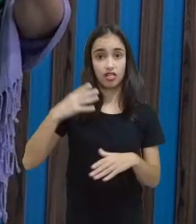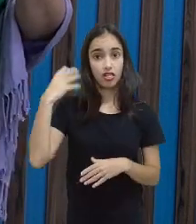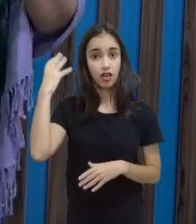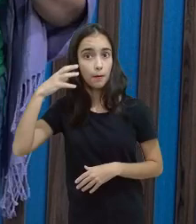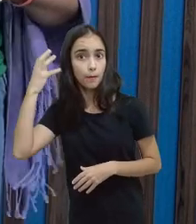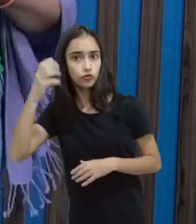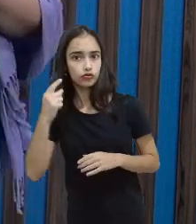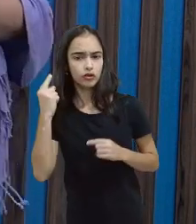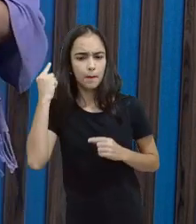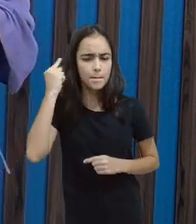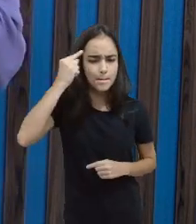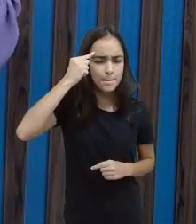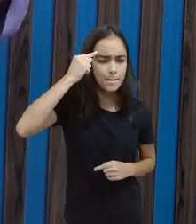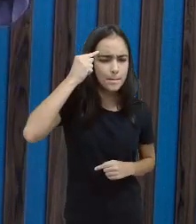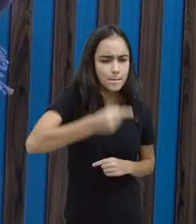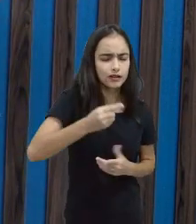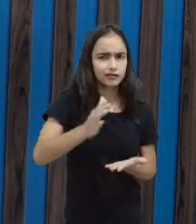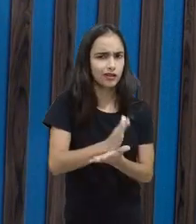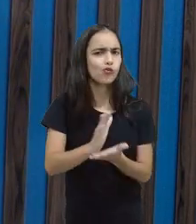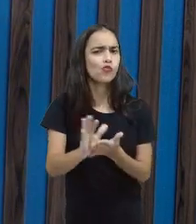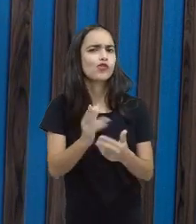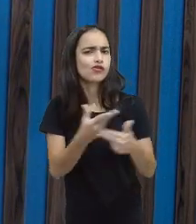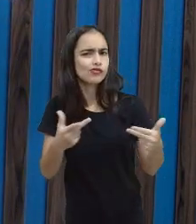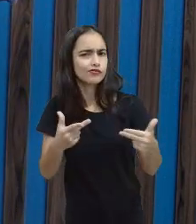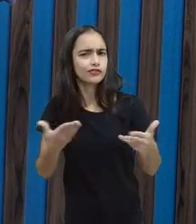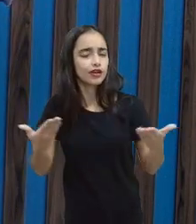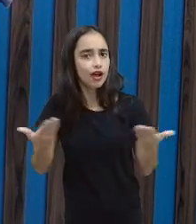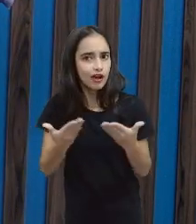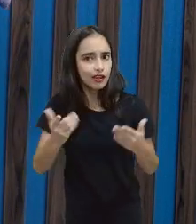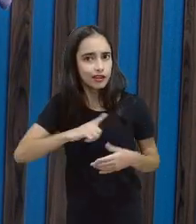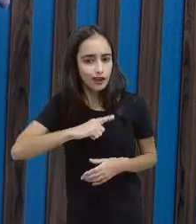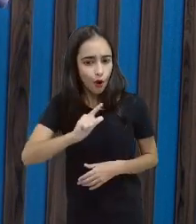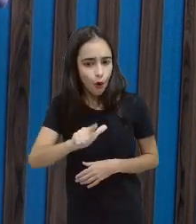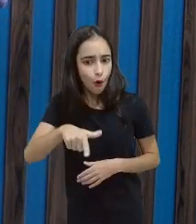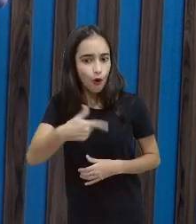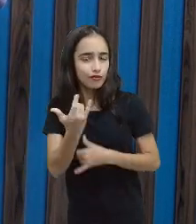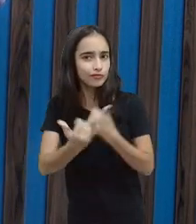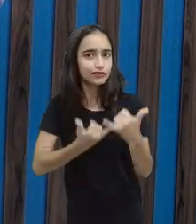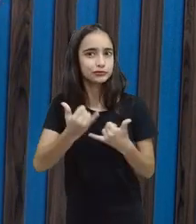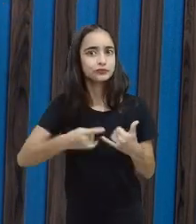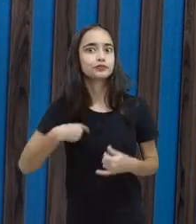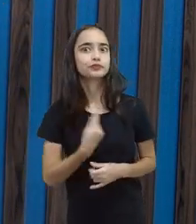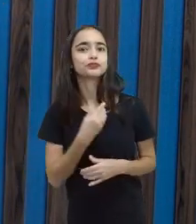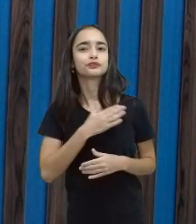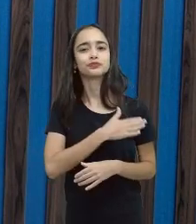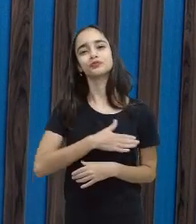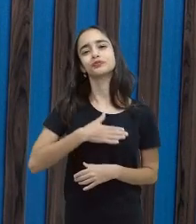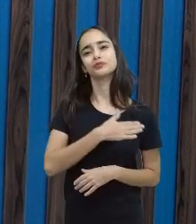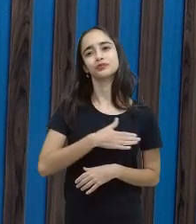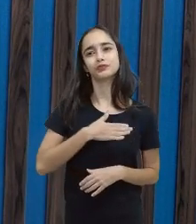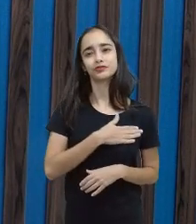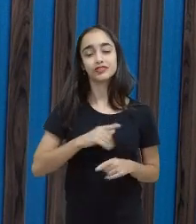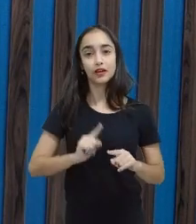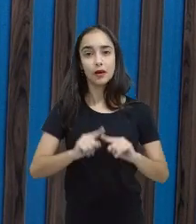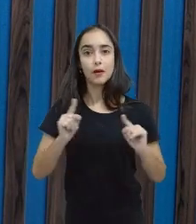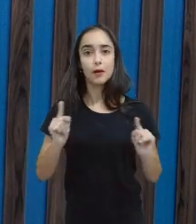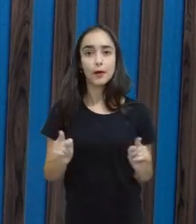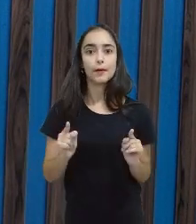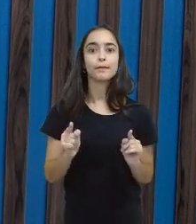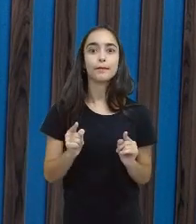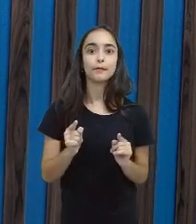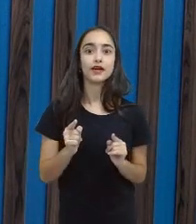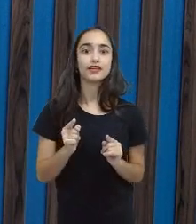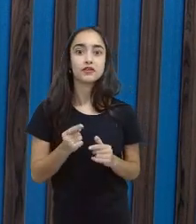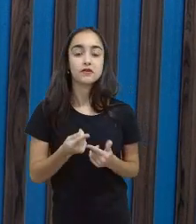comando da brincadeira. Agora, tem outra brincadeira que a gente adora. Mas que, ó, fonoaudiólogo adora